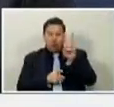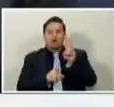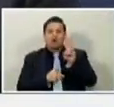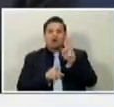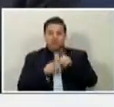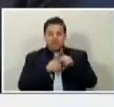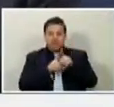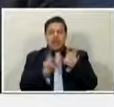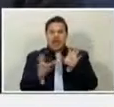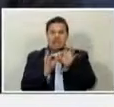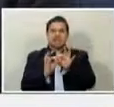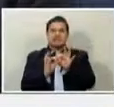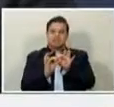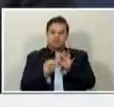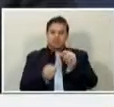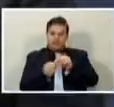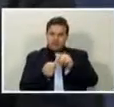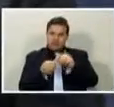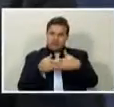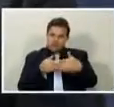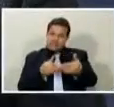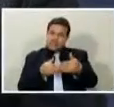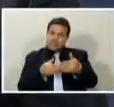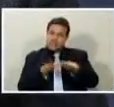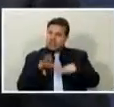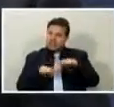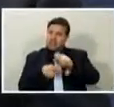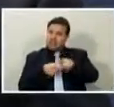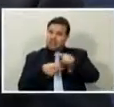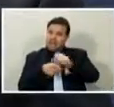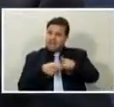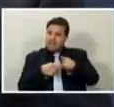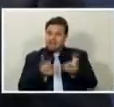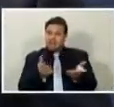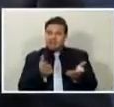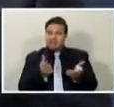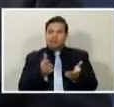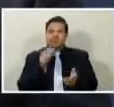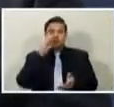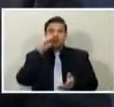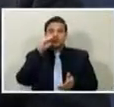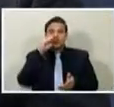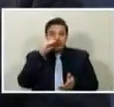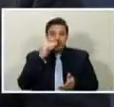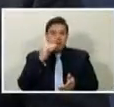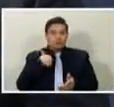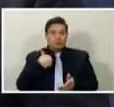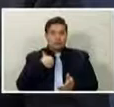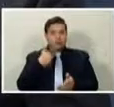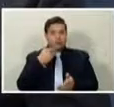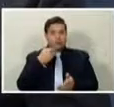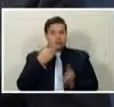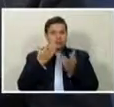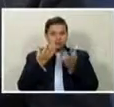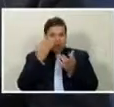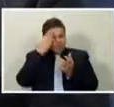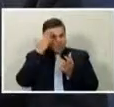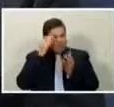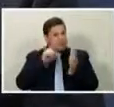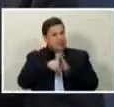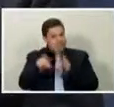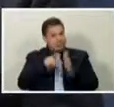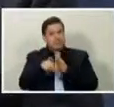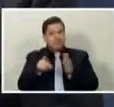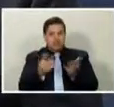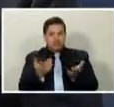ser, é uma alienação fiduciária, talvez, mas a dos empregados me interessa muito. vou questionar